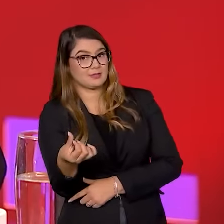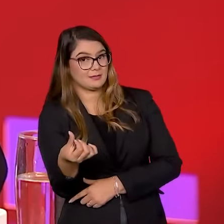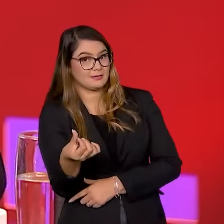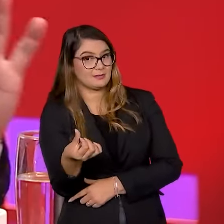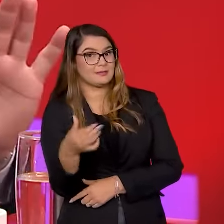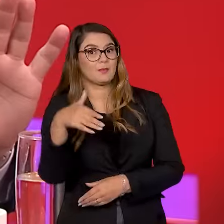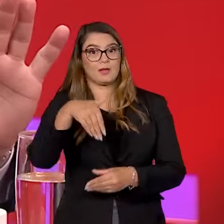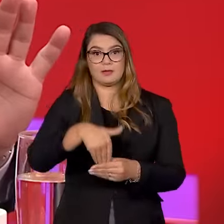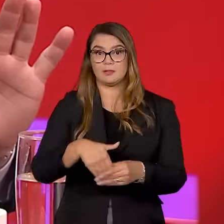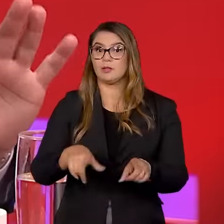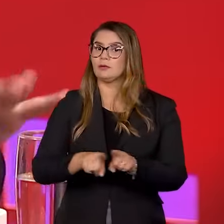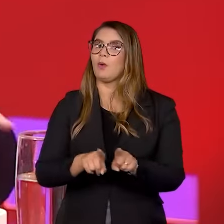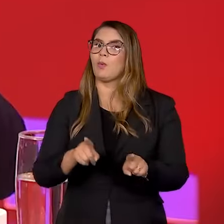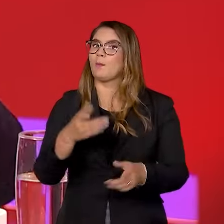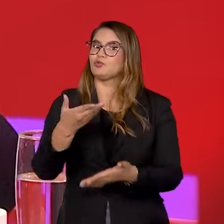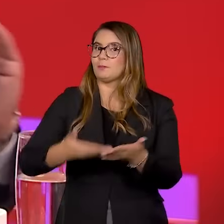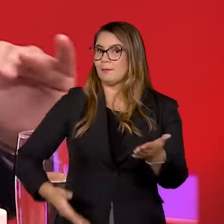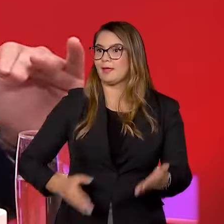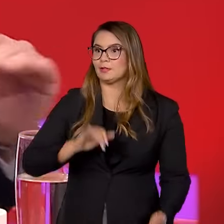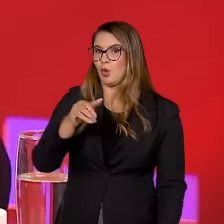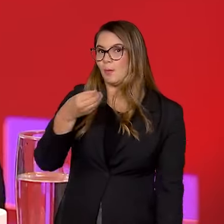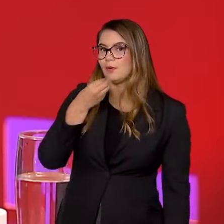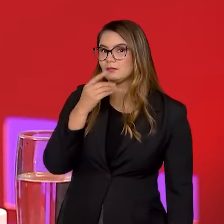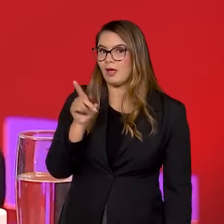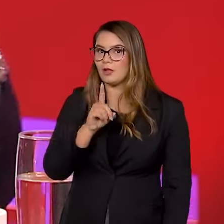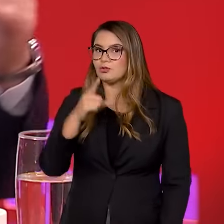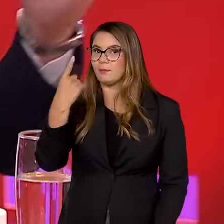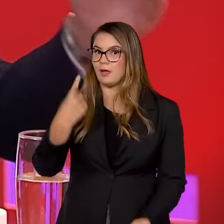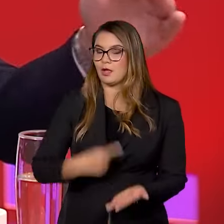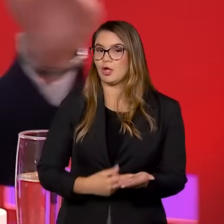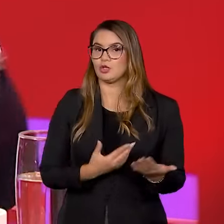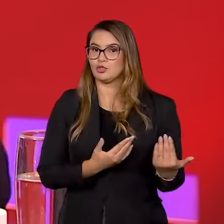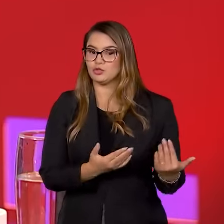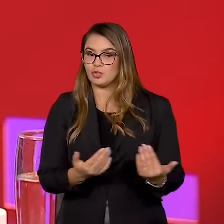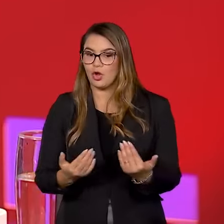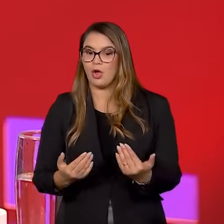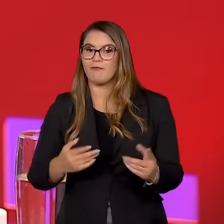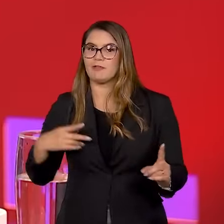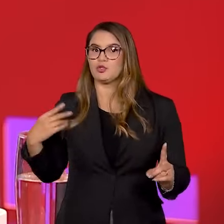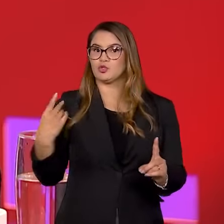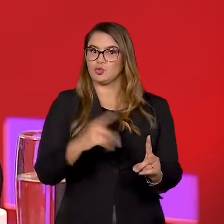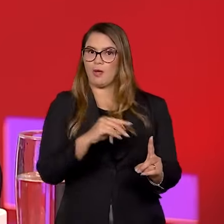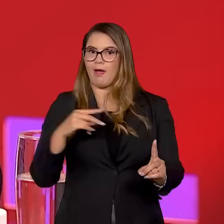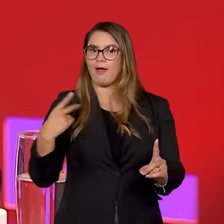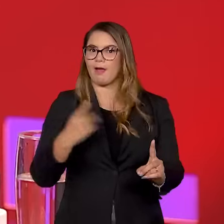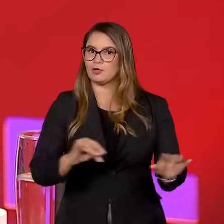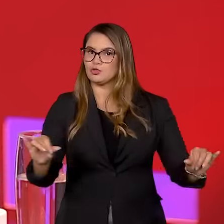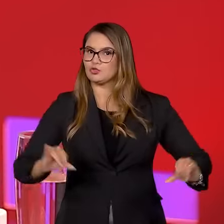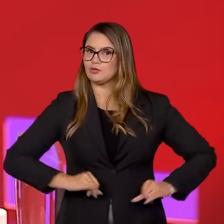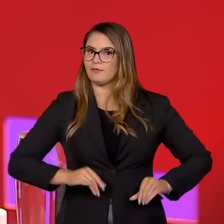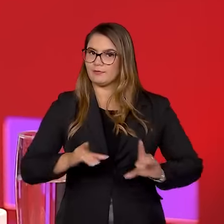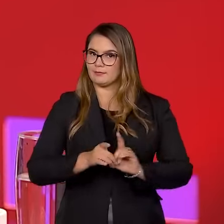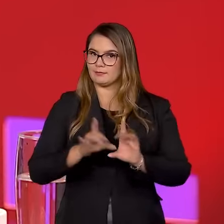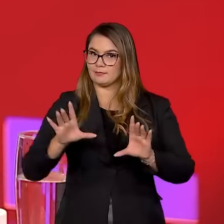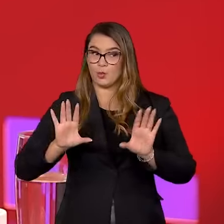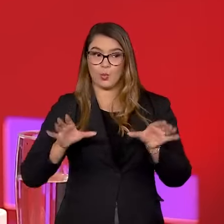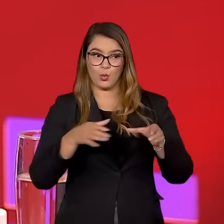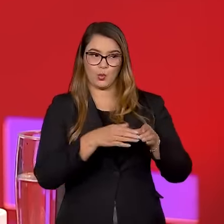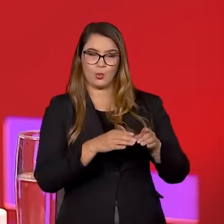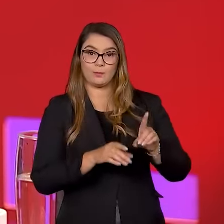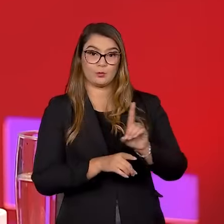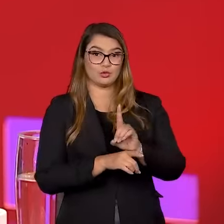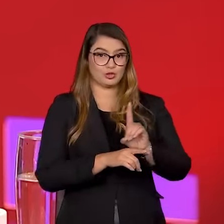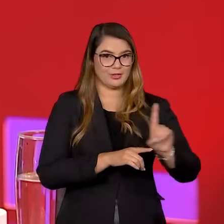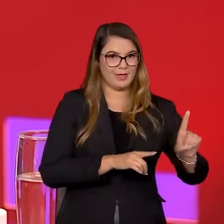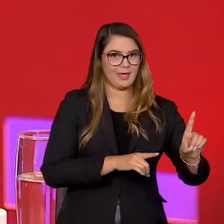E nós não podemos perder essa oportunidade para consolidar a nossa jovem e surrada democracia. Acho que a extrema-direita está procurando uma nova